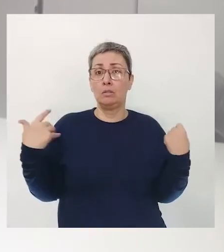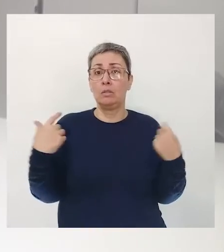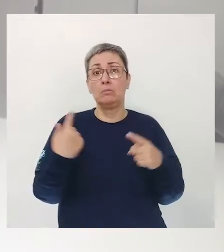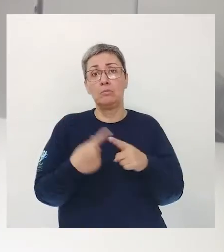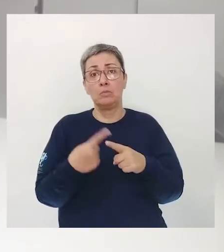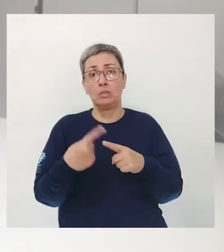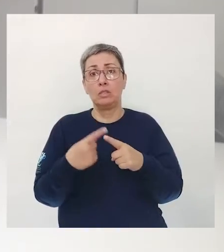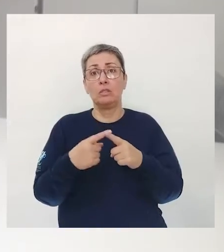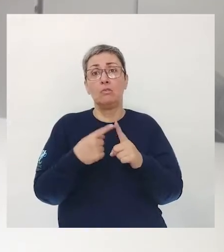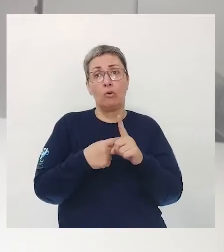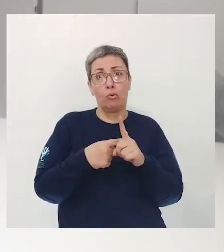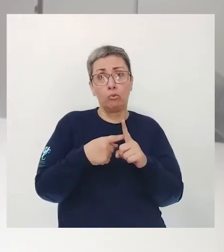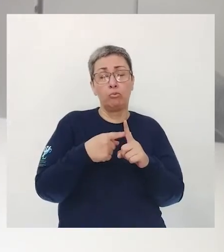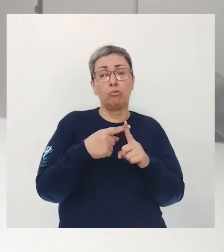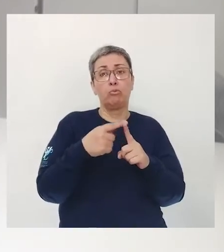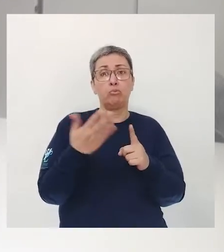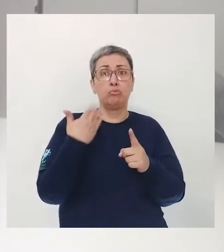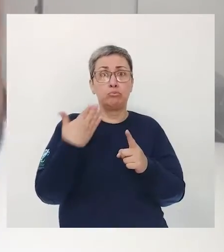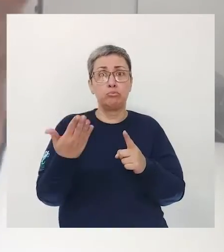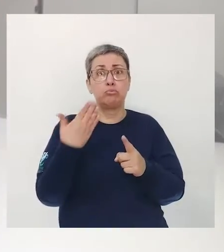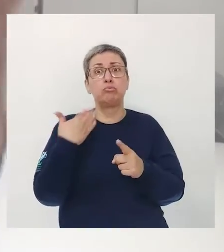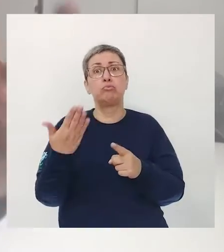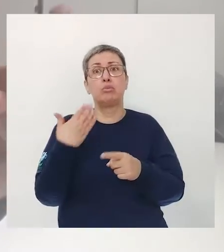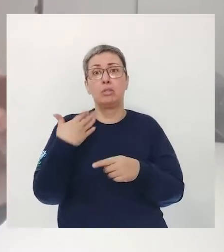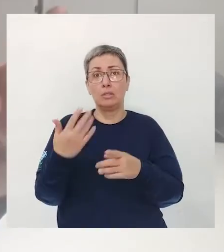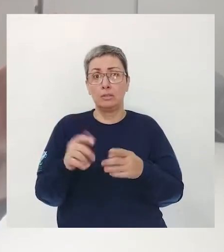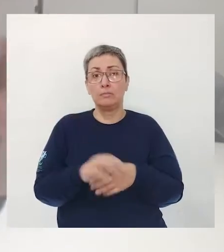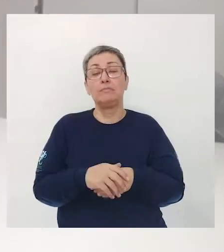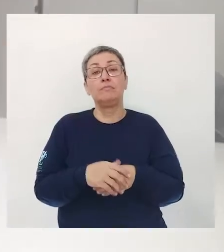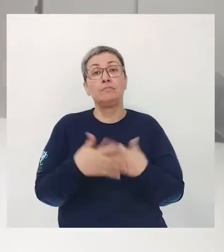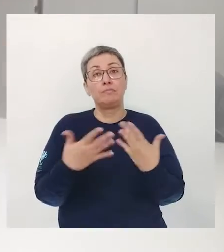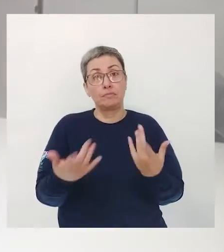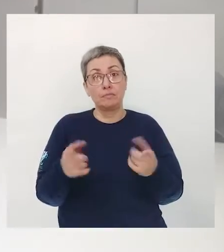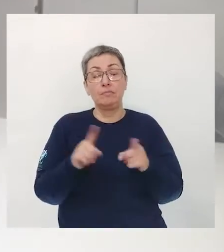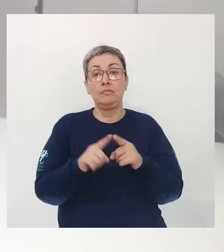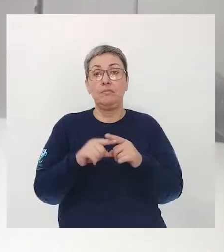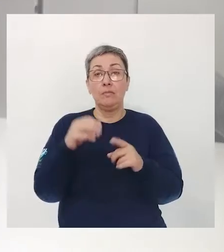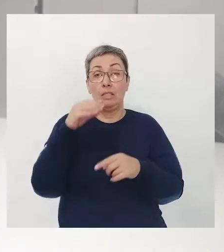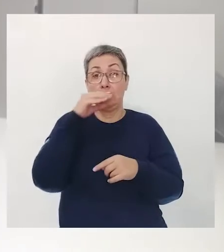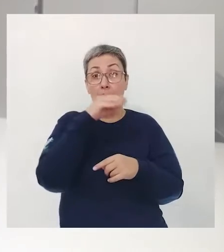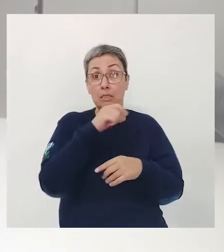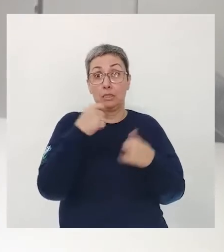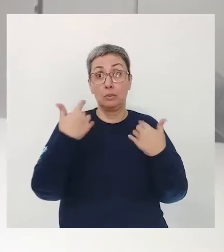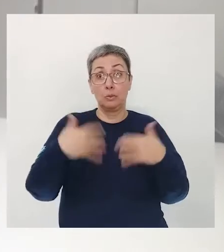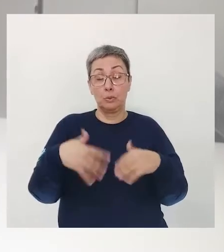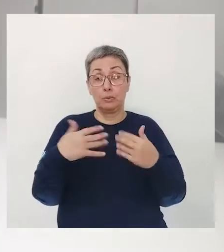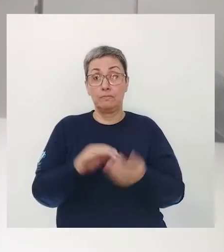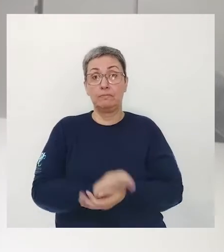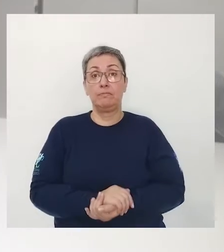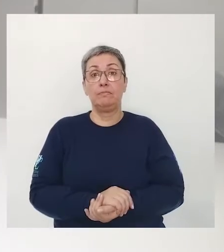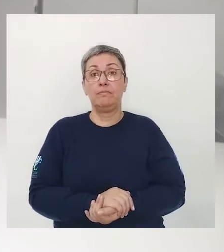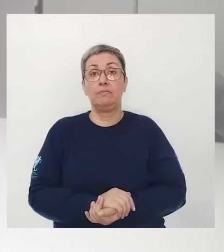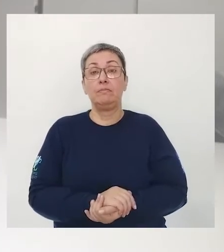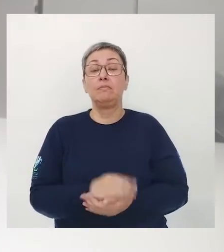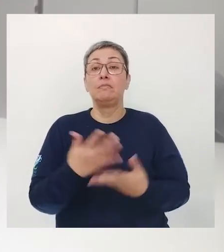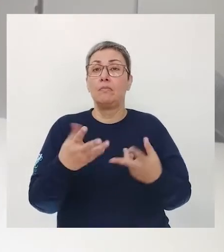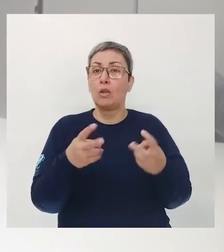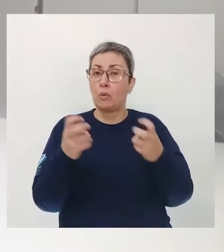Por quê? Porque já está calor Está esquenta demais Né?